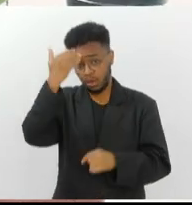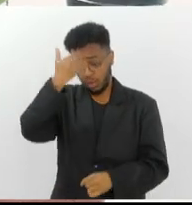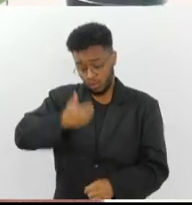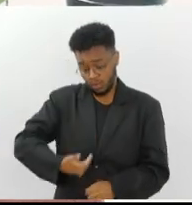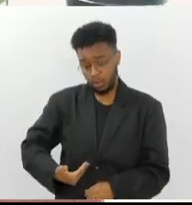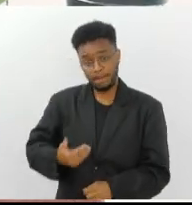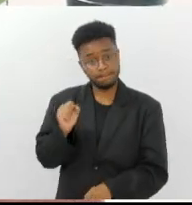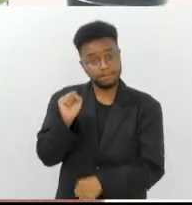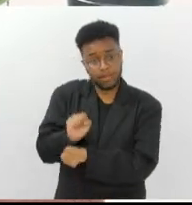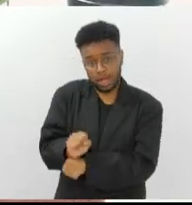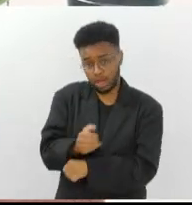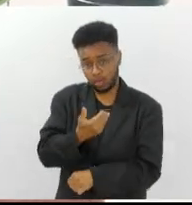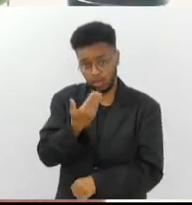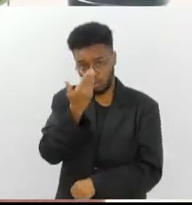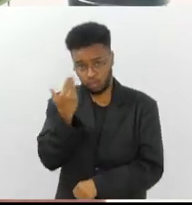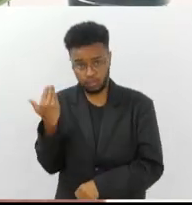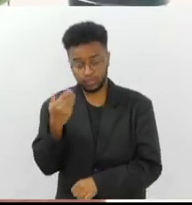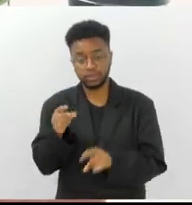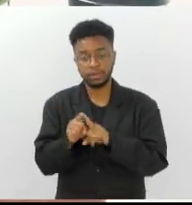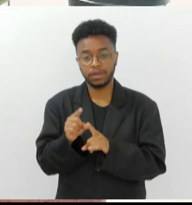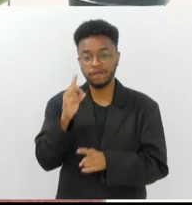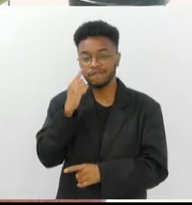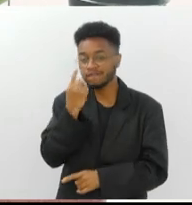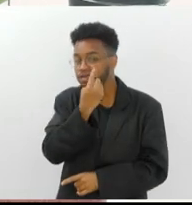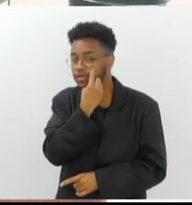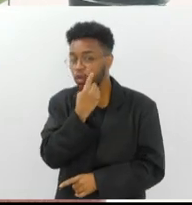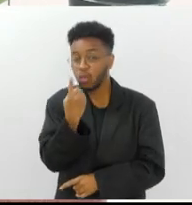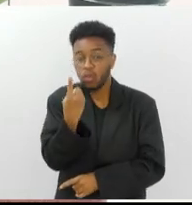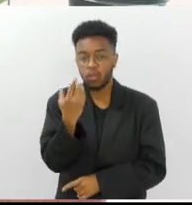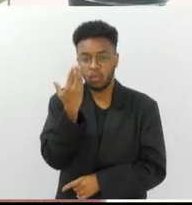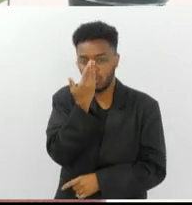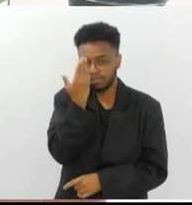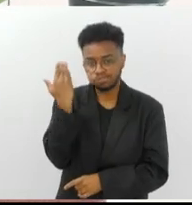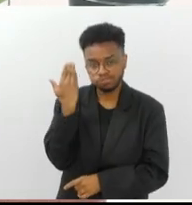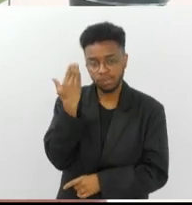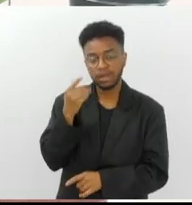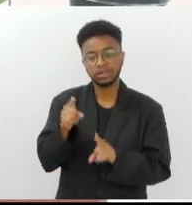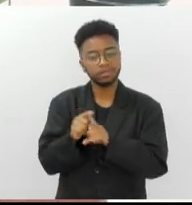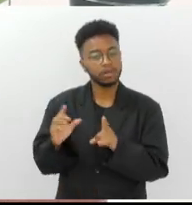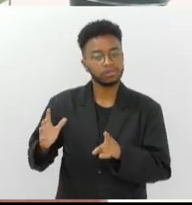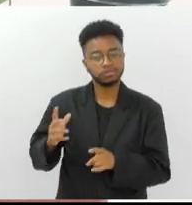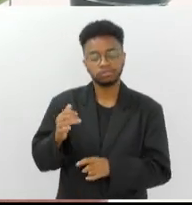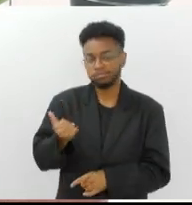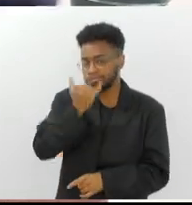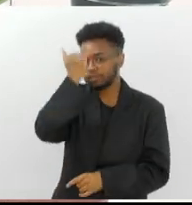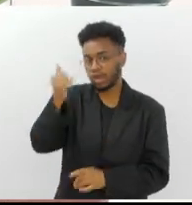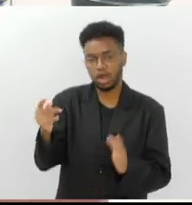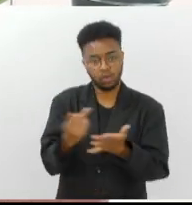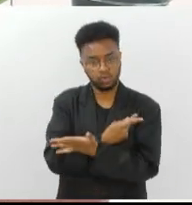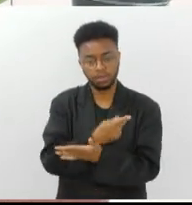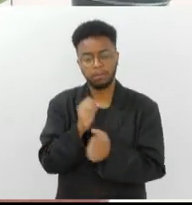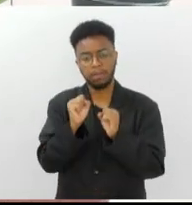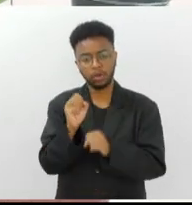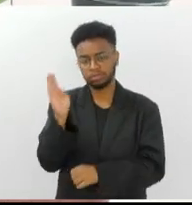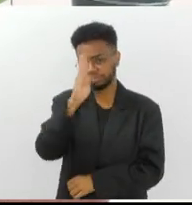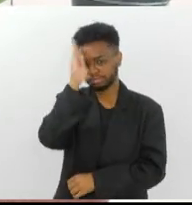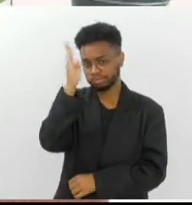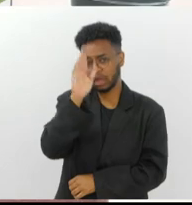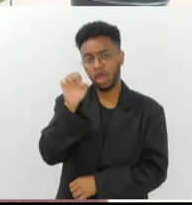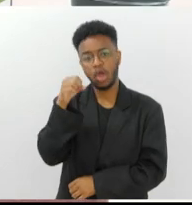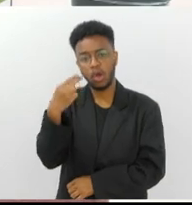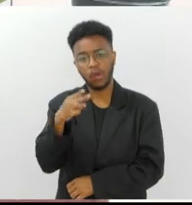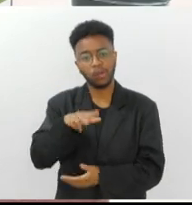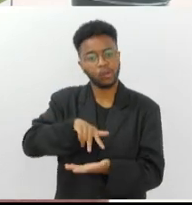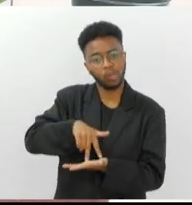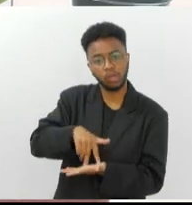lados do corpo, perda da visão normalmente de um lado só. É uma coisa súbita, isso pode vir com tonteira, perda de equilíbrio,